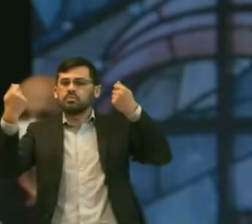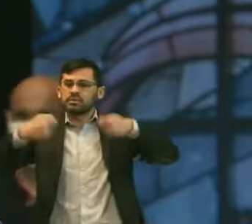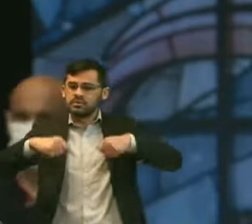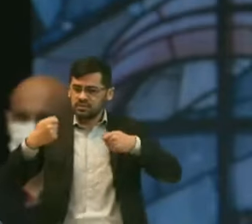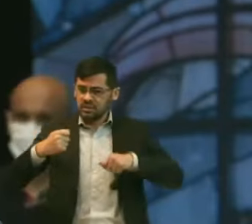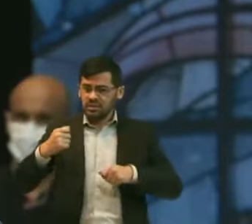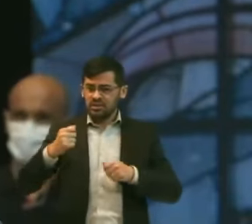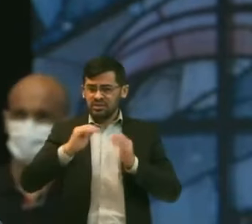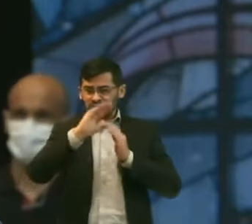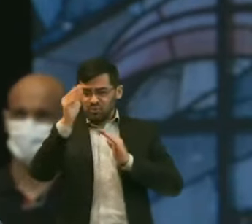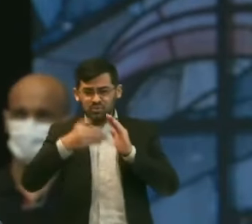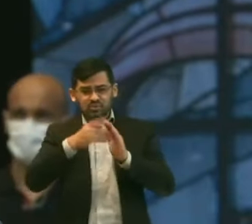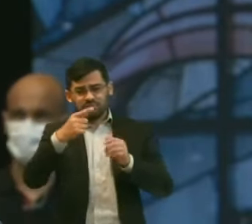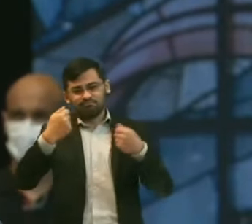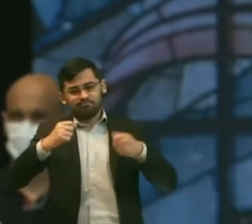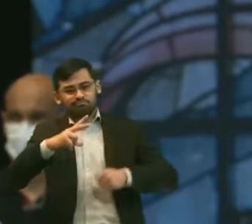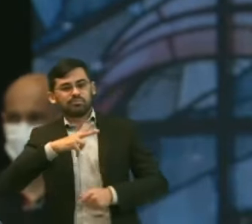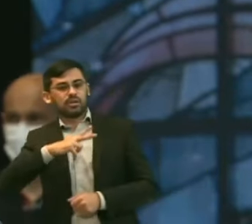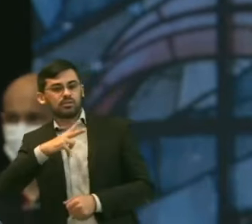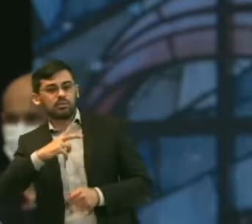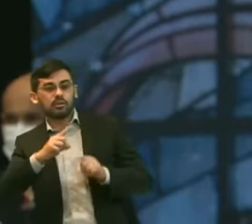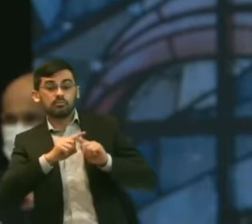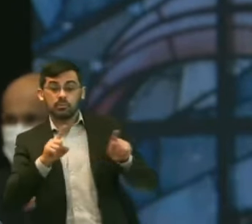pessoais Quanto do ministério